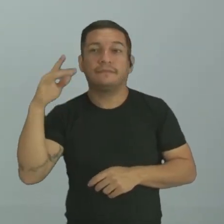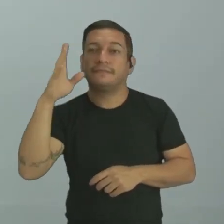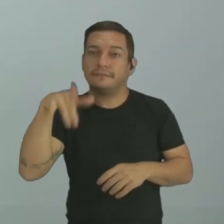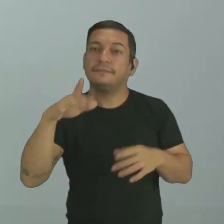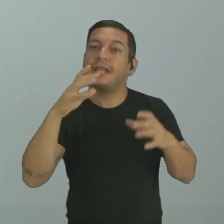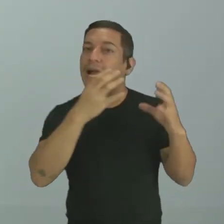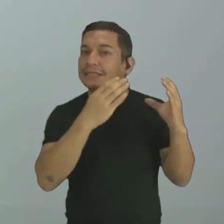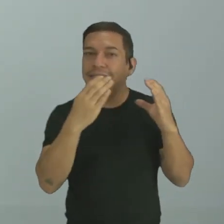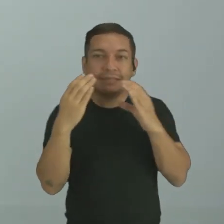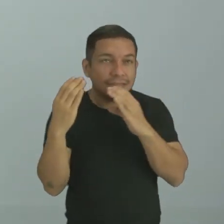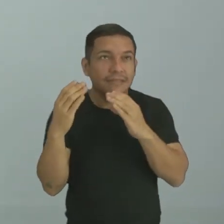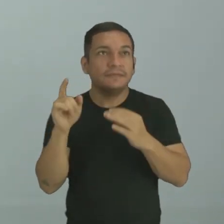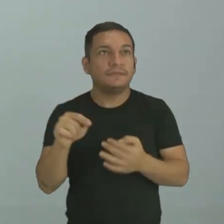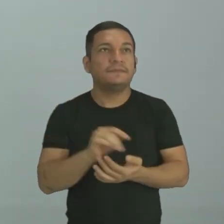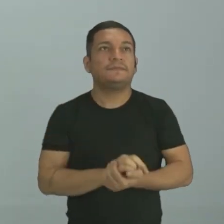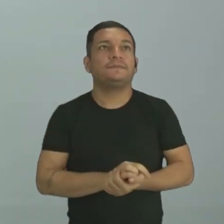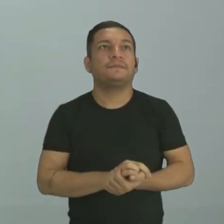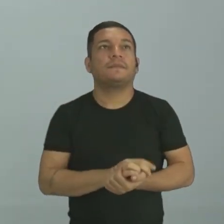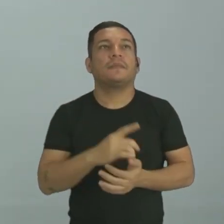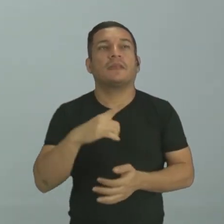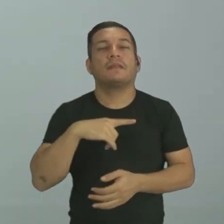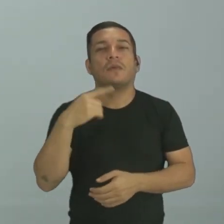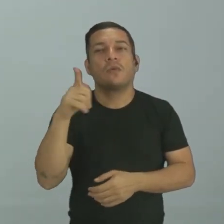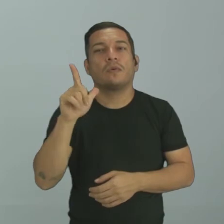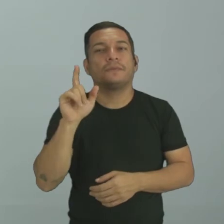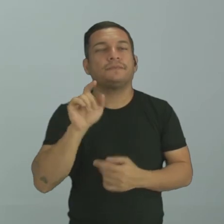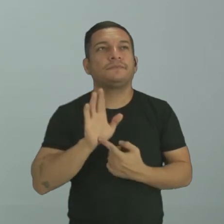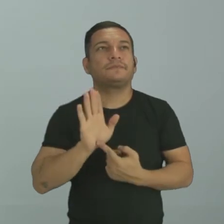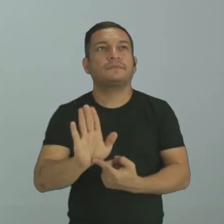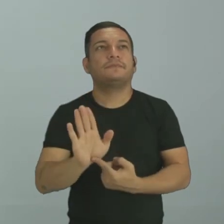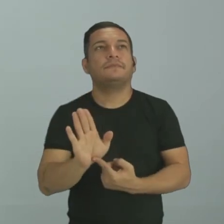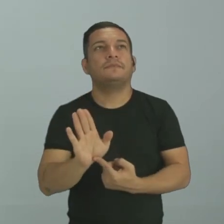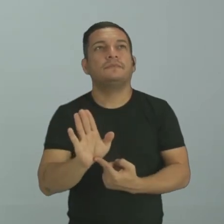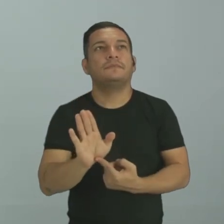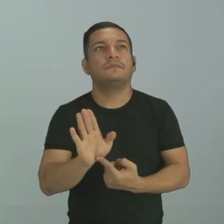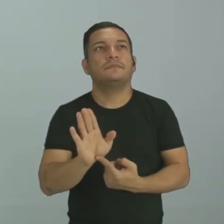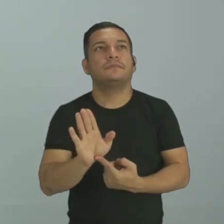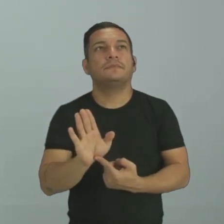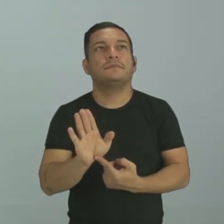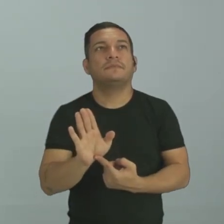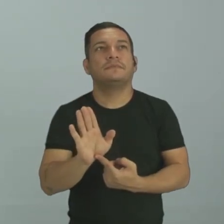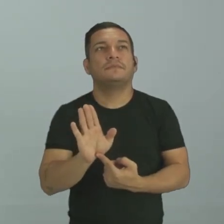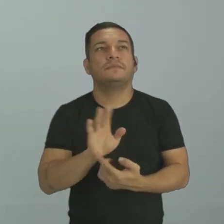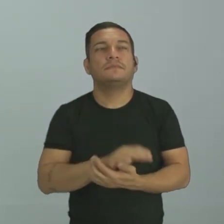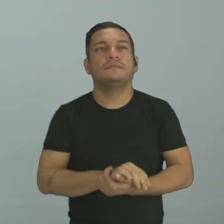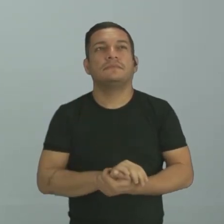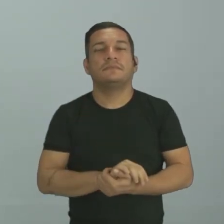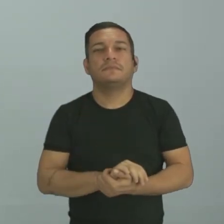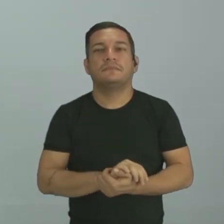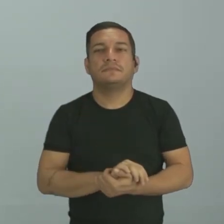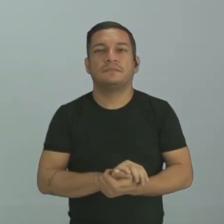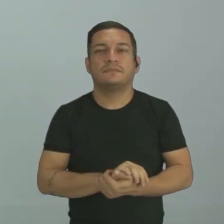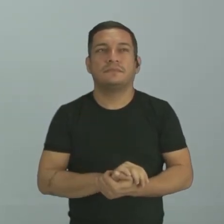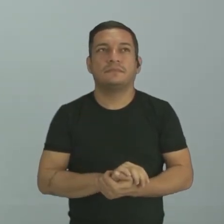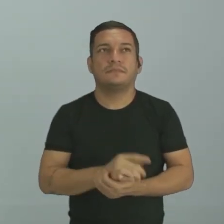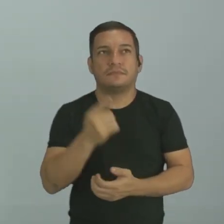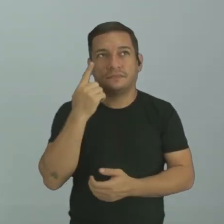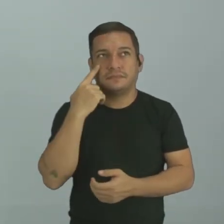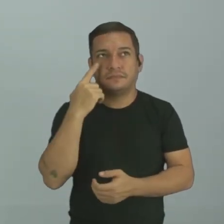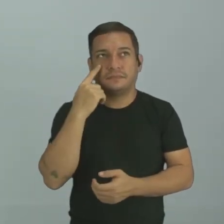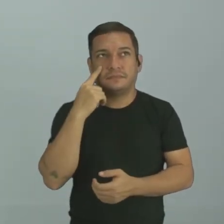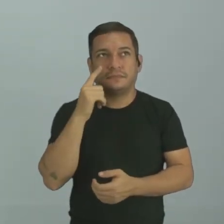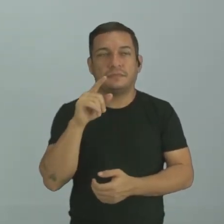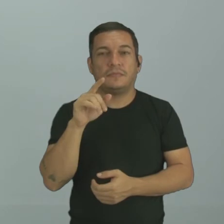vocês observaram esse sinal aqui, ó? Essa partezinha aqui, ó. Esse símbolo aqui no